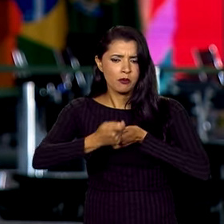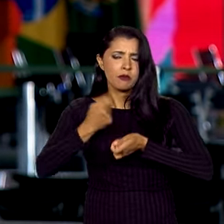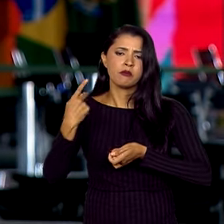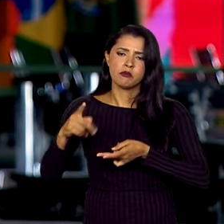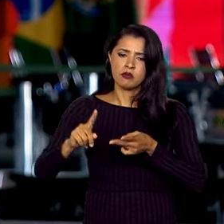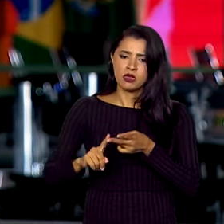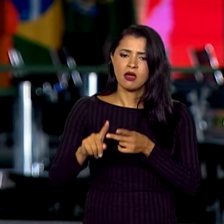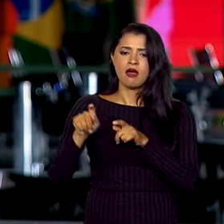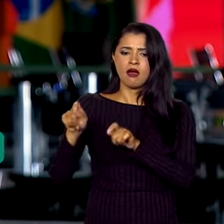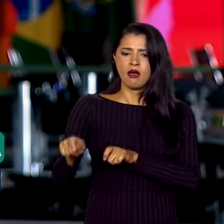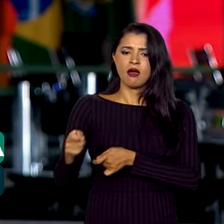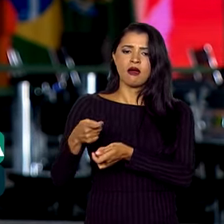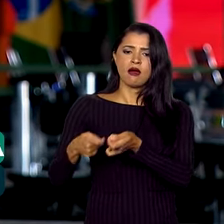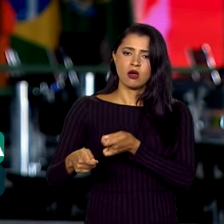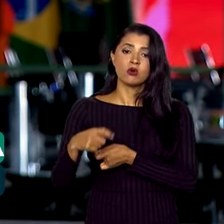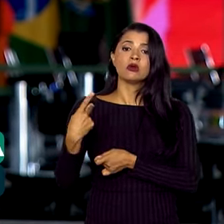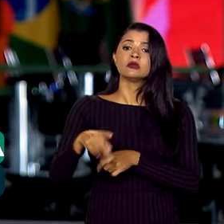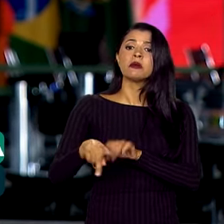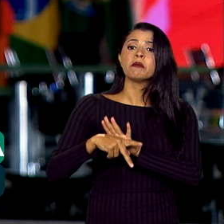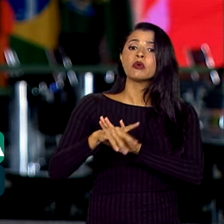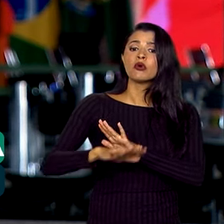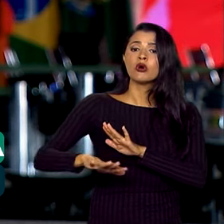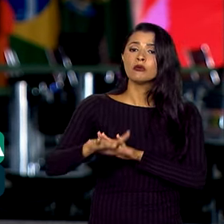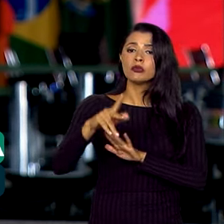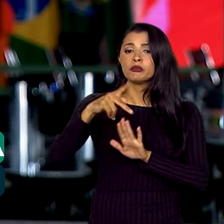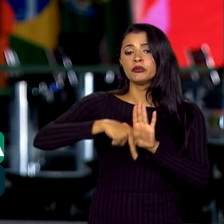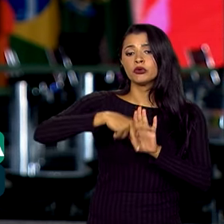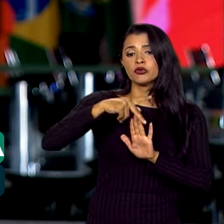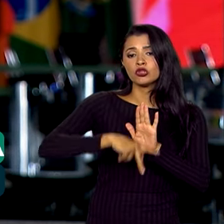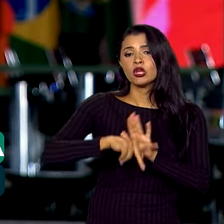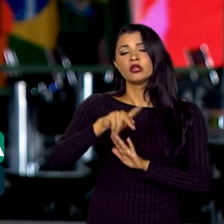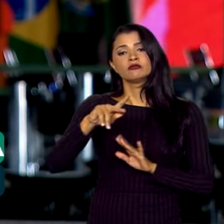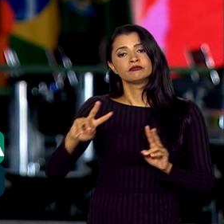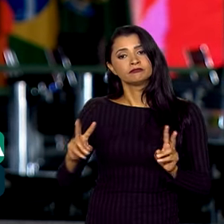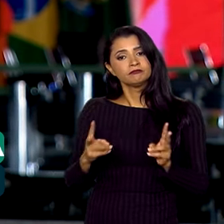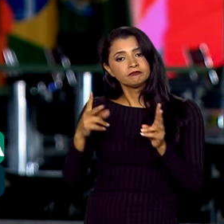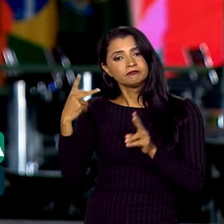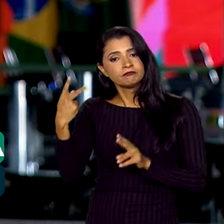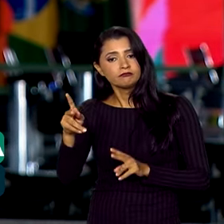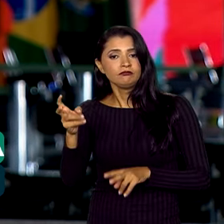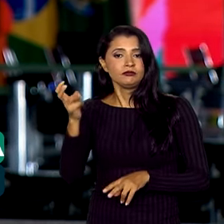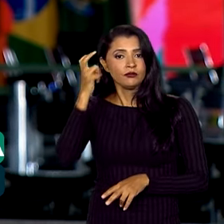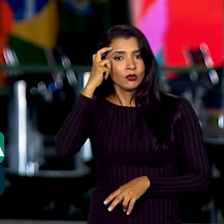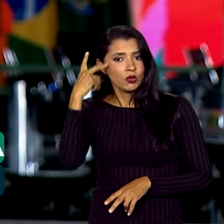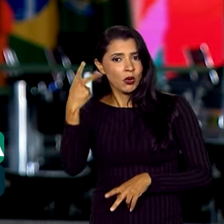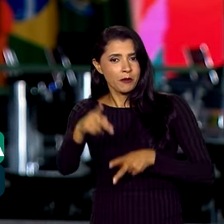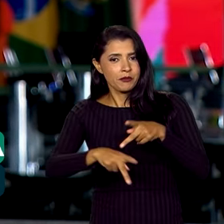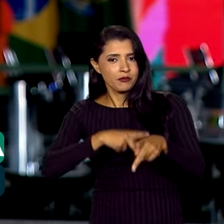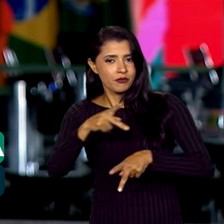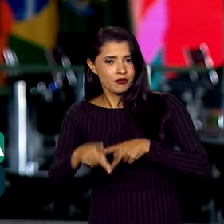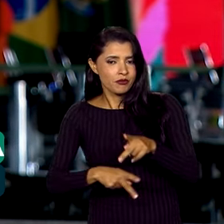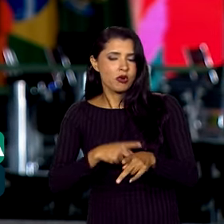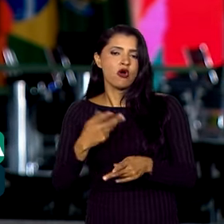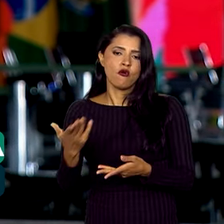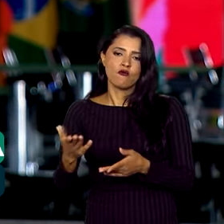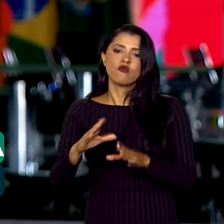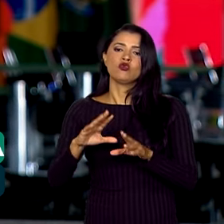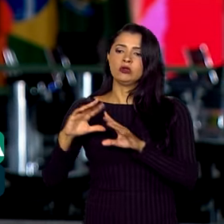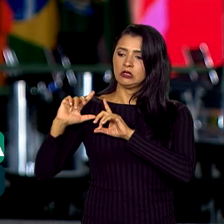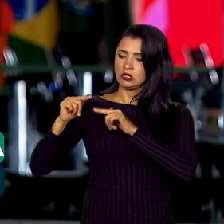agroecologia. A ação é voltada para projetos que valorizem a cultura dos povos e comunidades tradicionais,